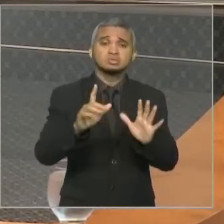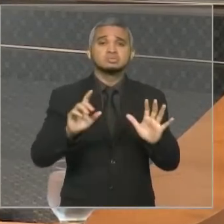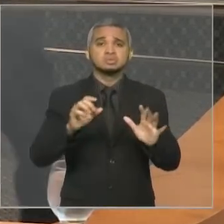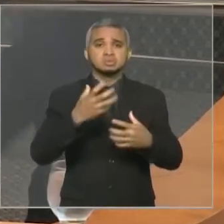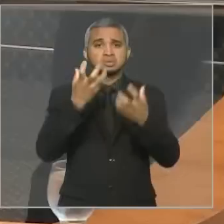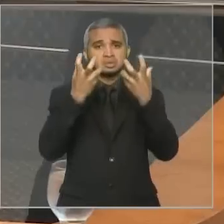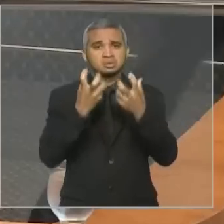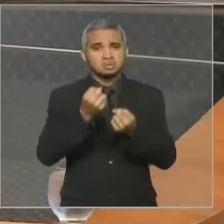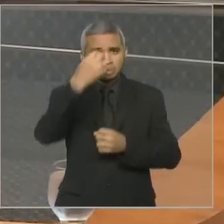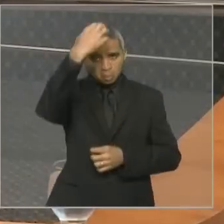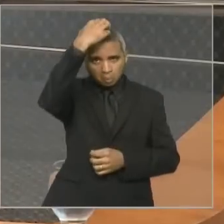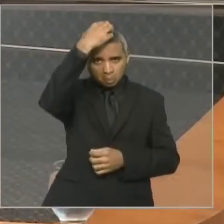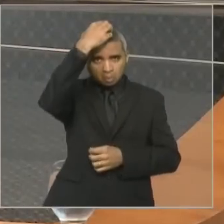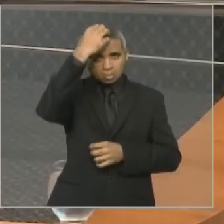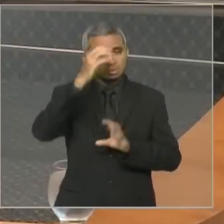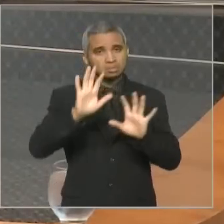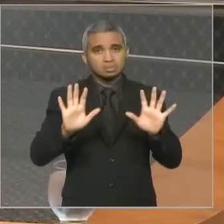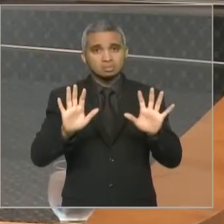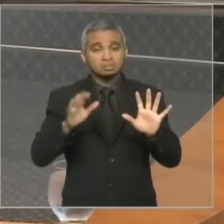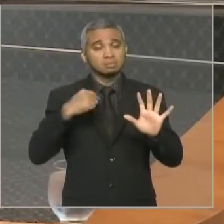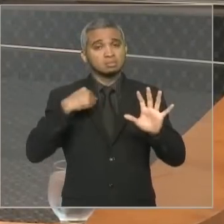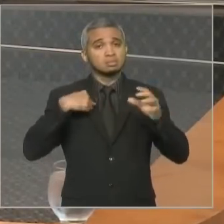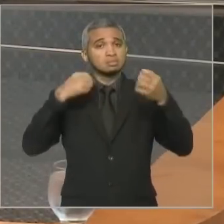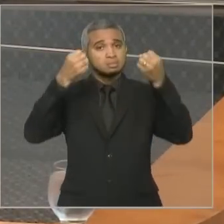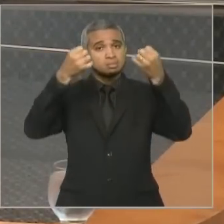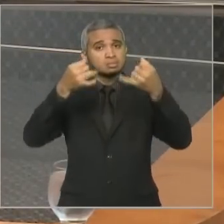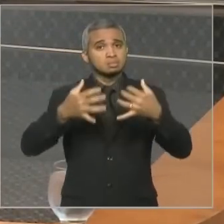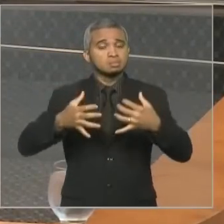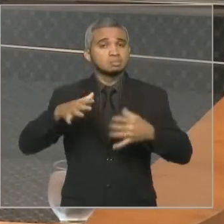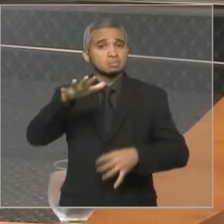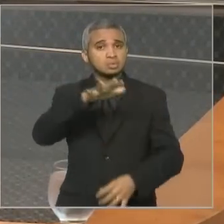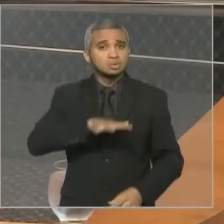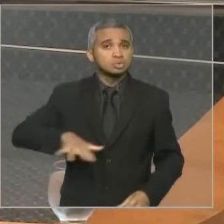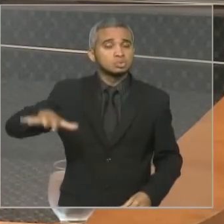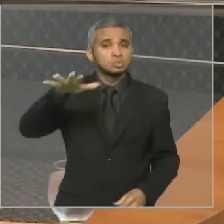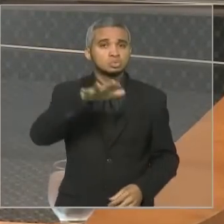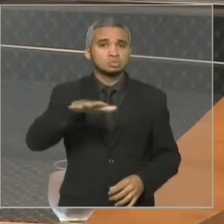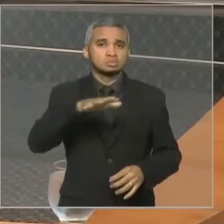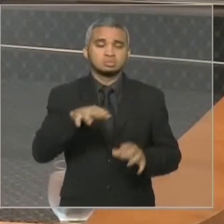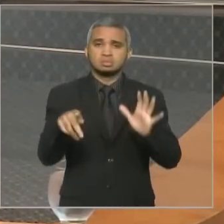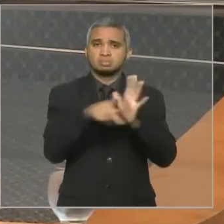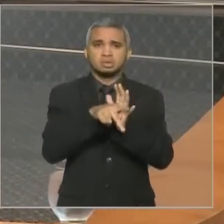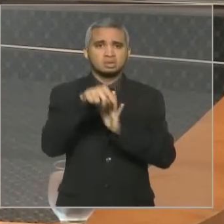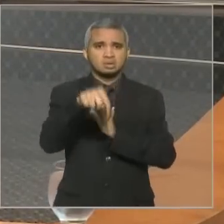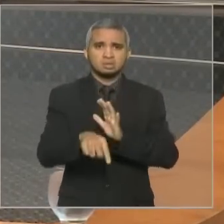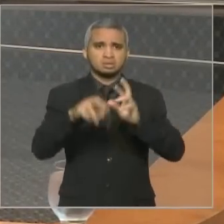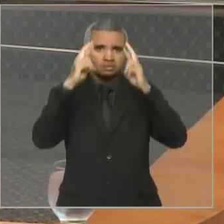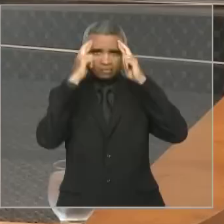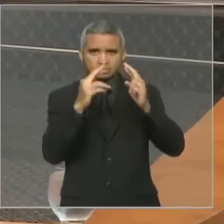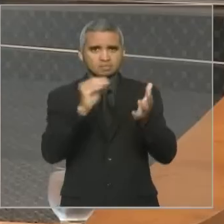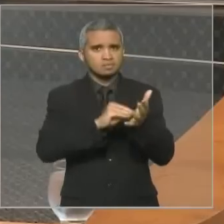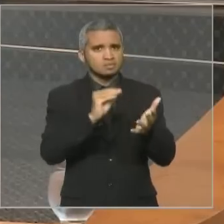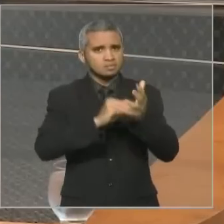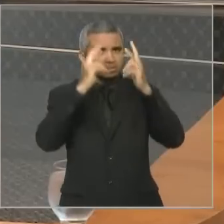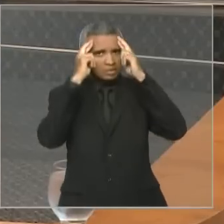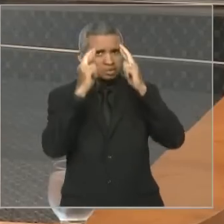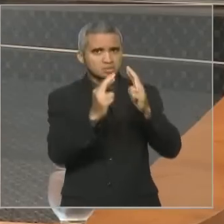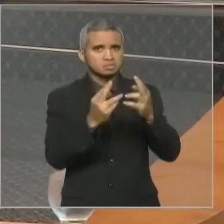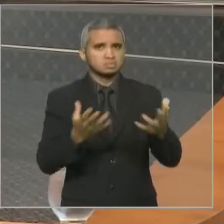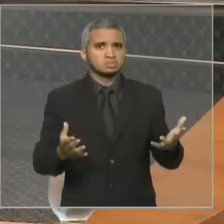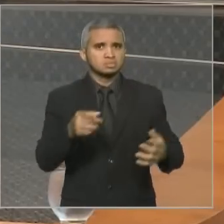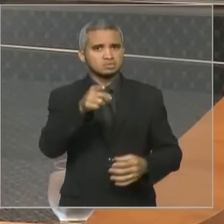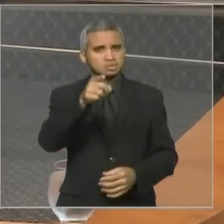que não são próprias do Parlamento. Não é próprio do Parlamento. V. Exª de respeito ao regimento. V. Exª não tem